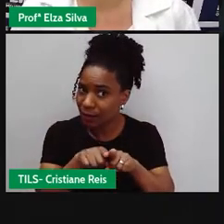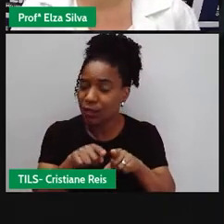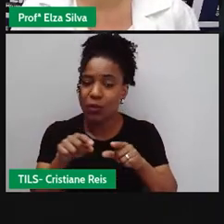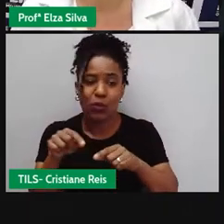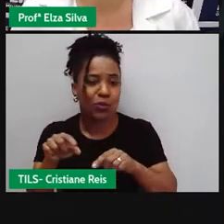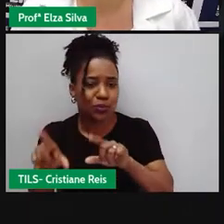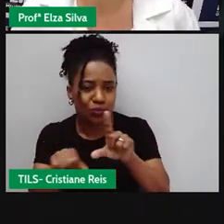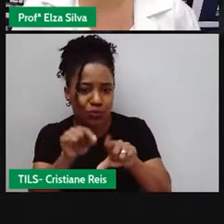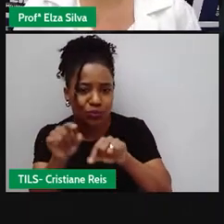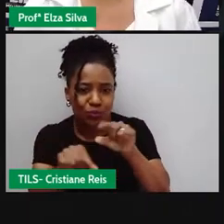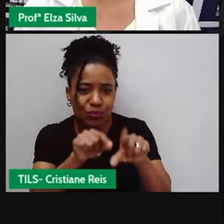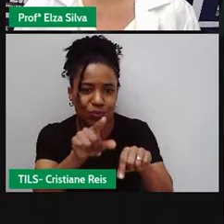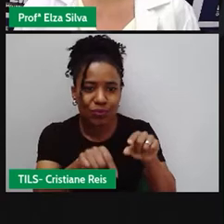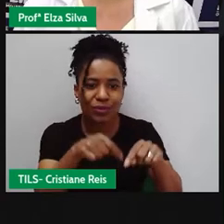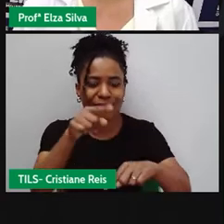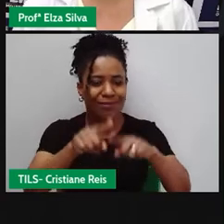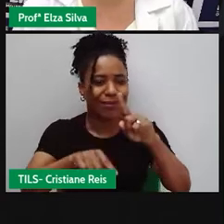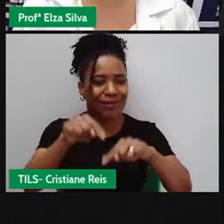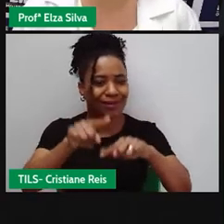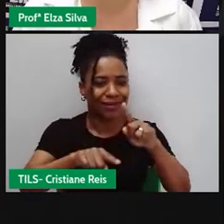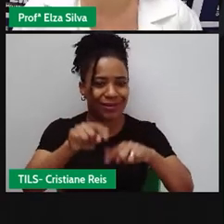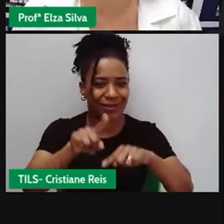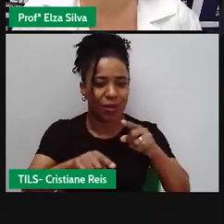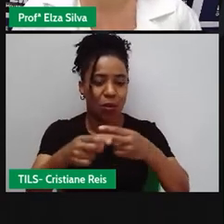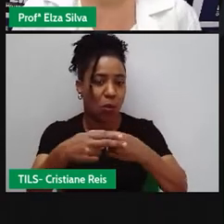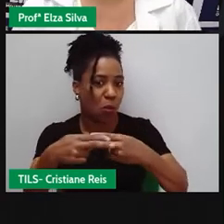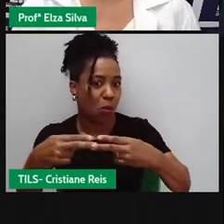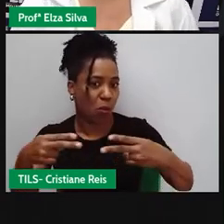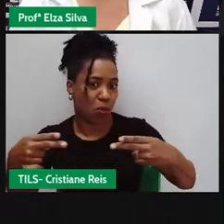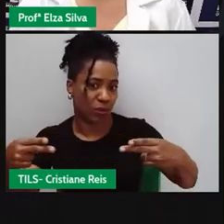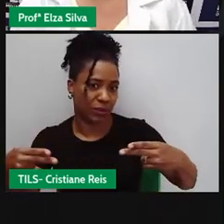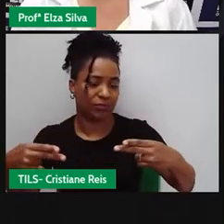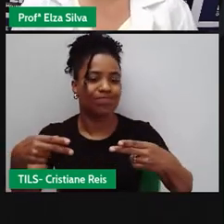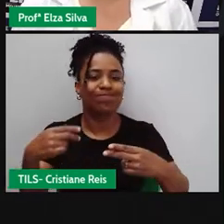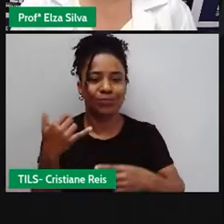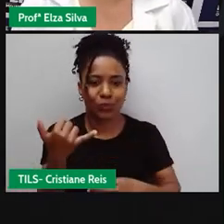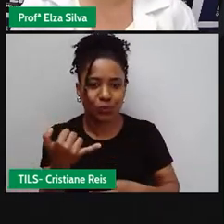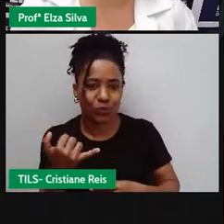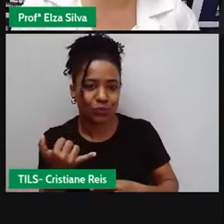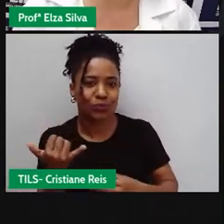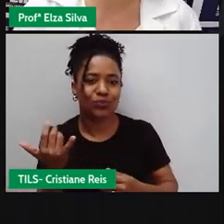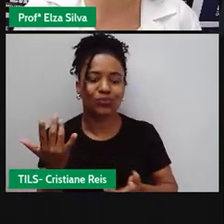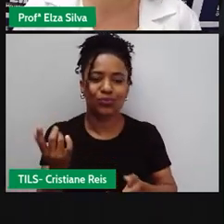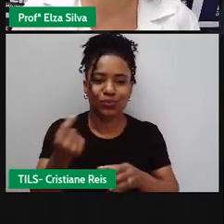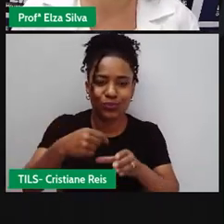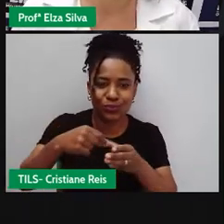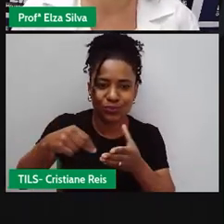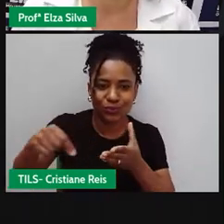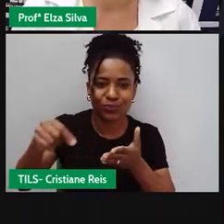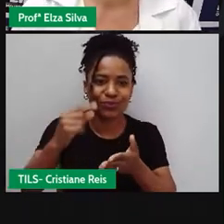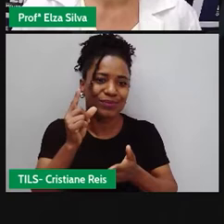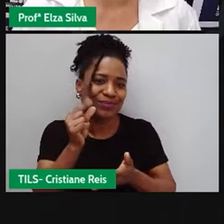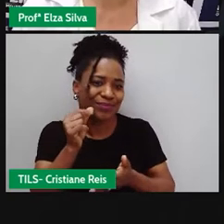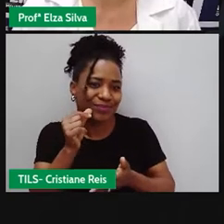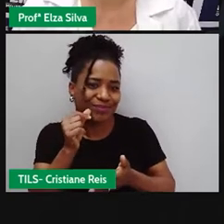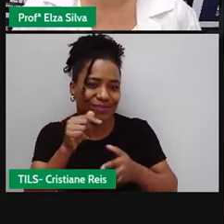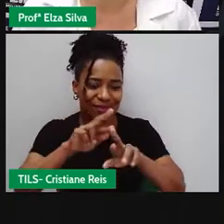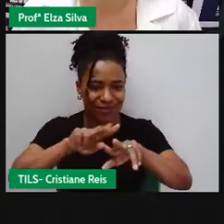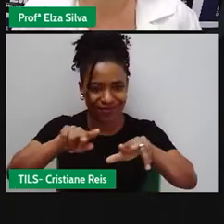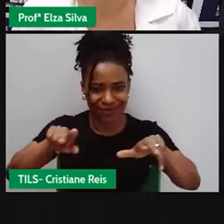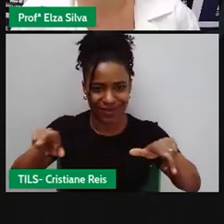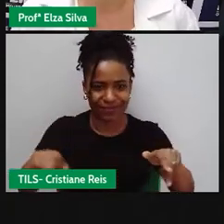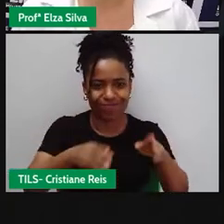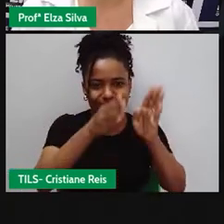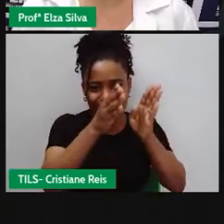separar todos os materiais que você considera necessários para fazer anotações. Faça